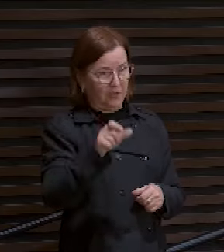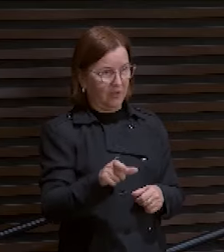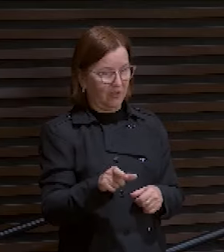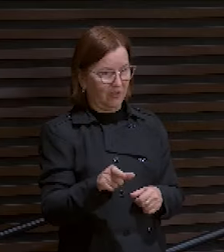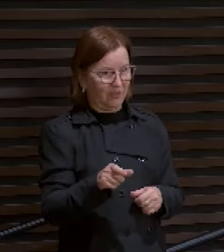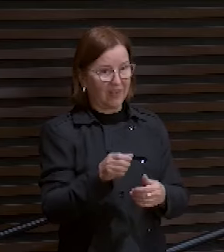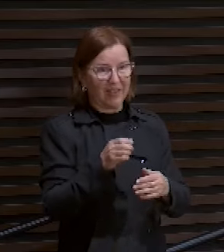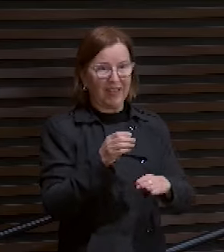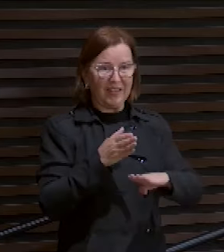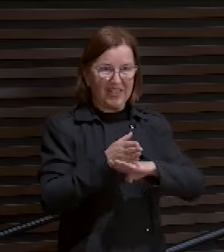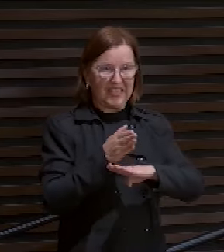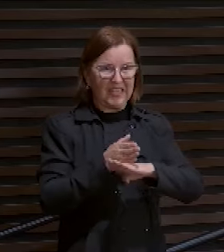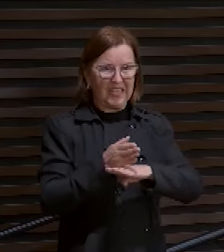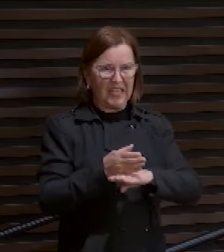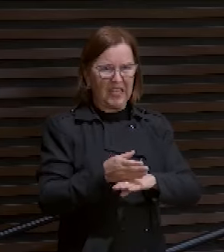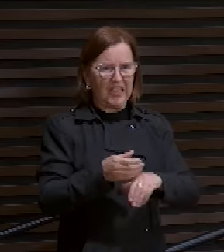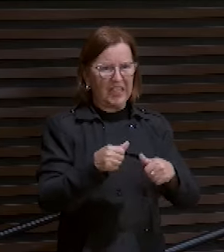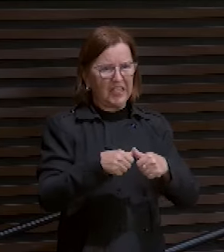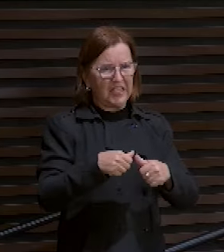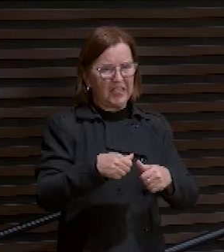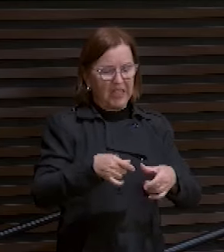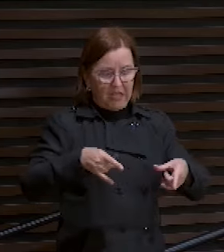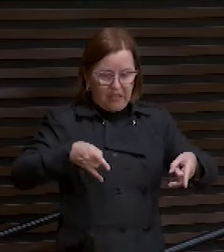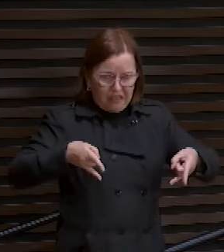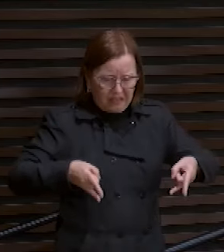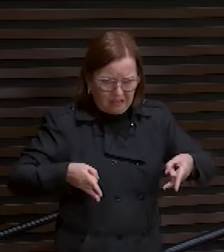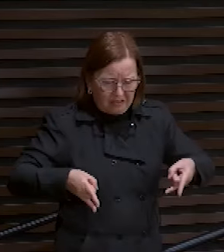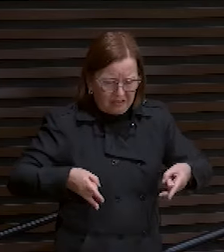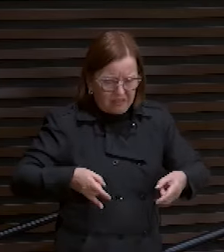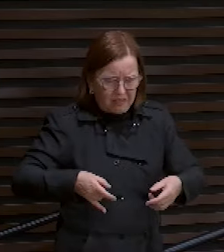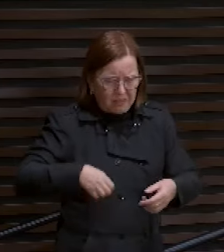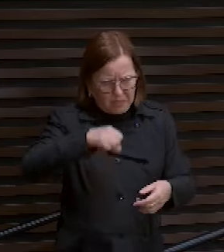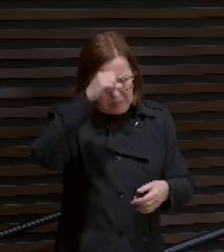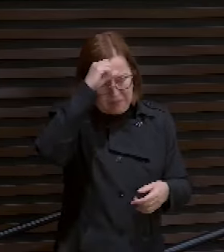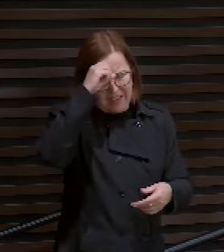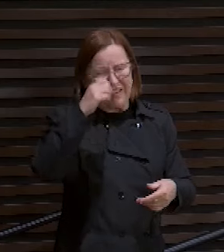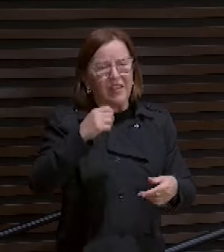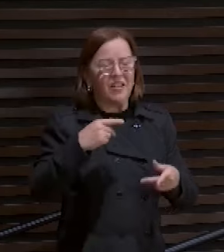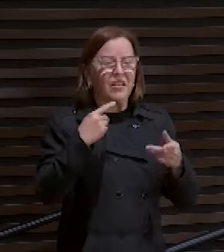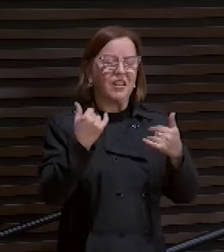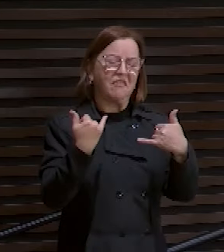vai visitar, ela está depressiva em cima de uma cama, e ela fala assim,